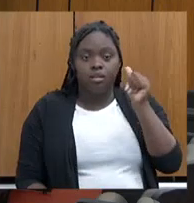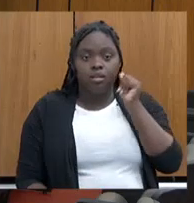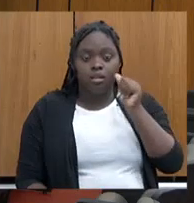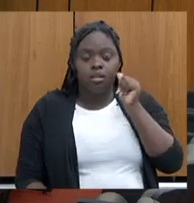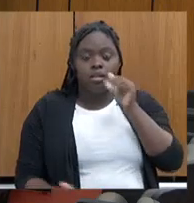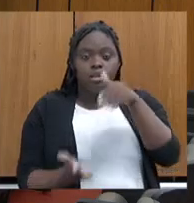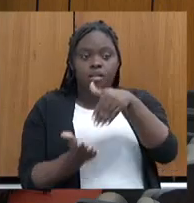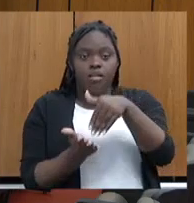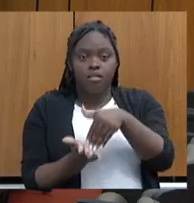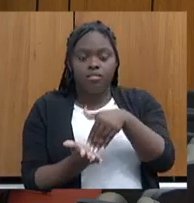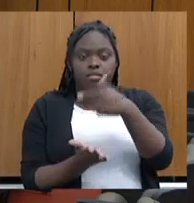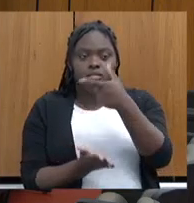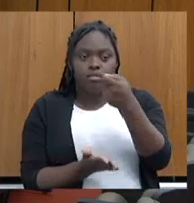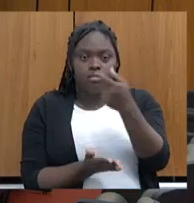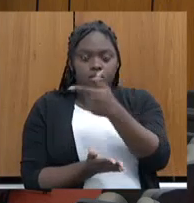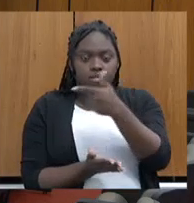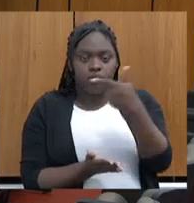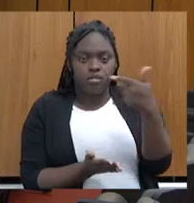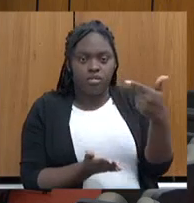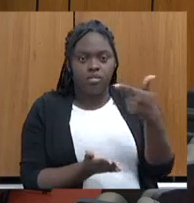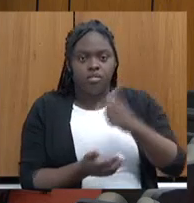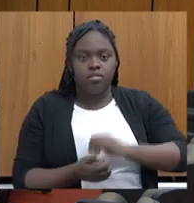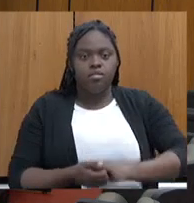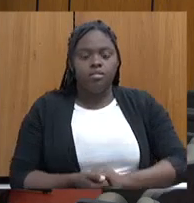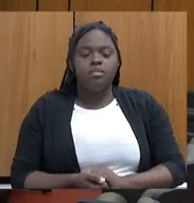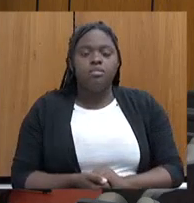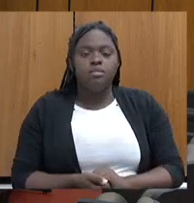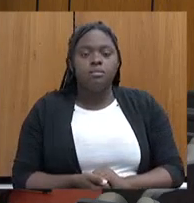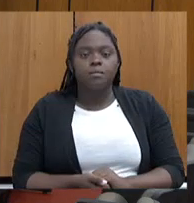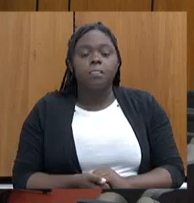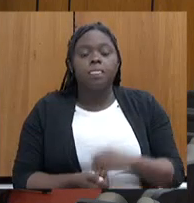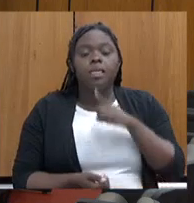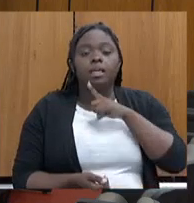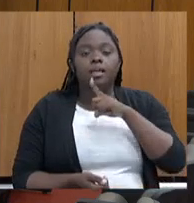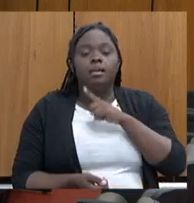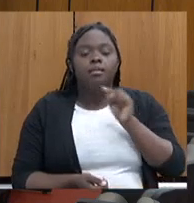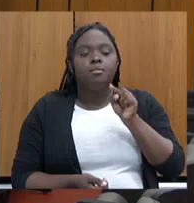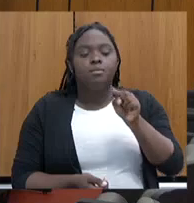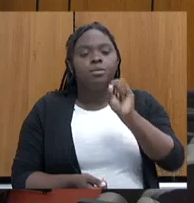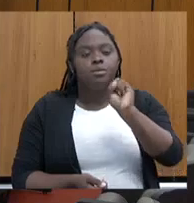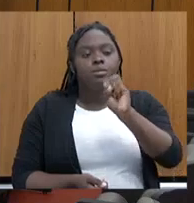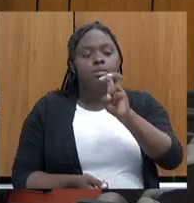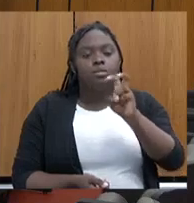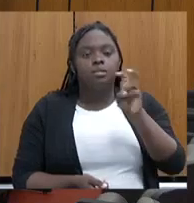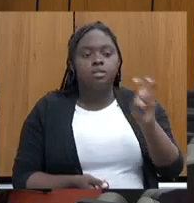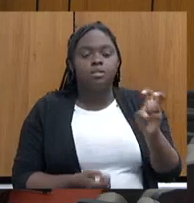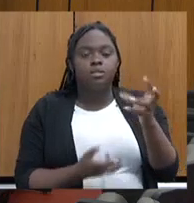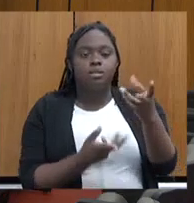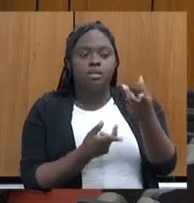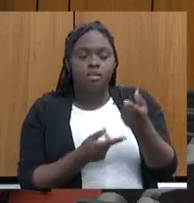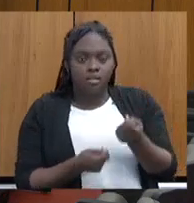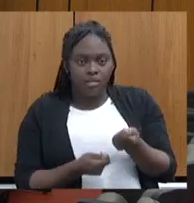até o fim de 2022. No CERNA, nós tivemos 1.855 atendimentos